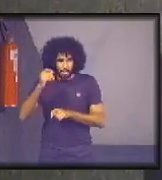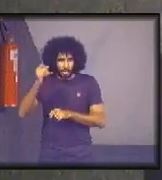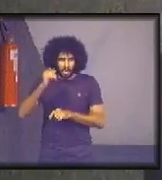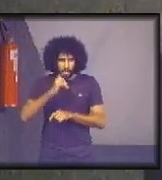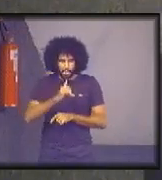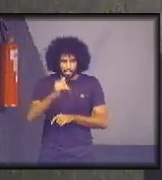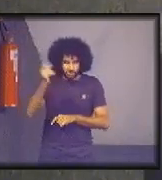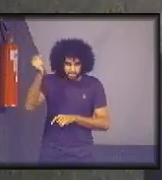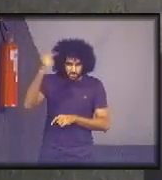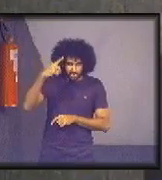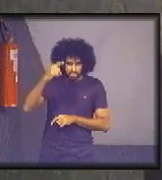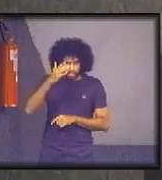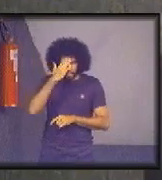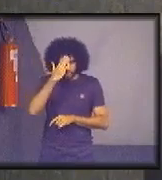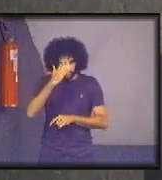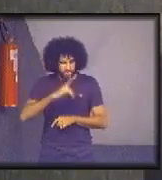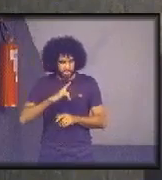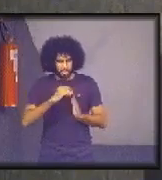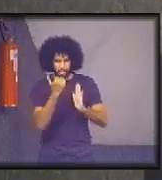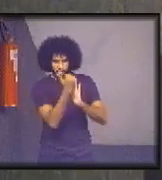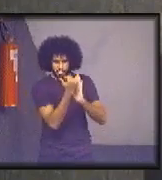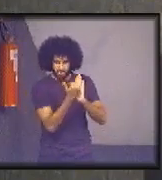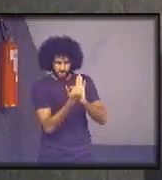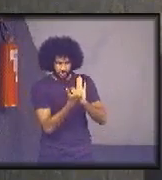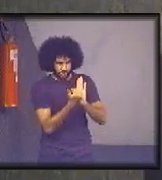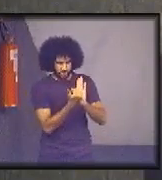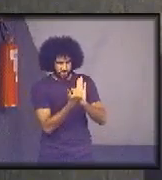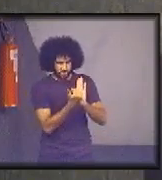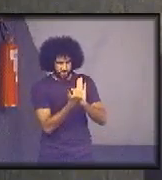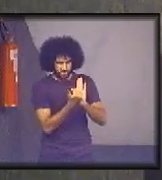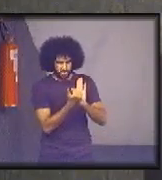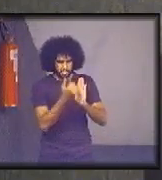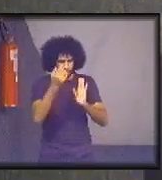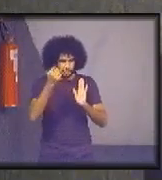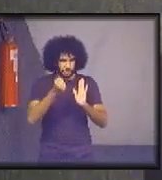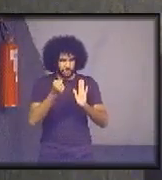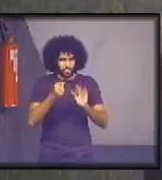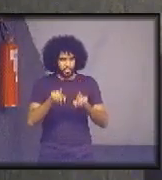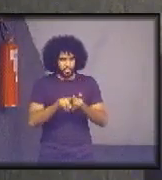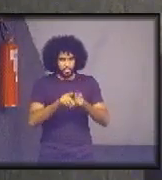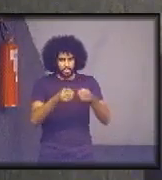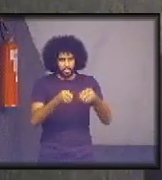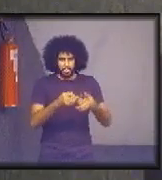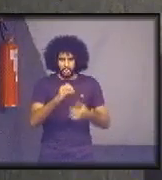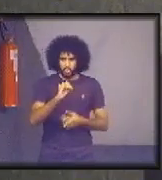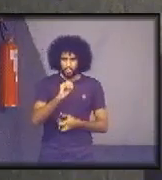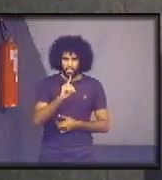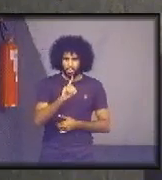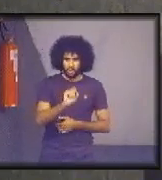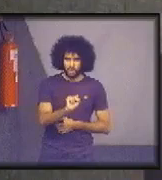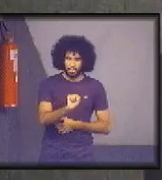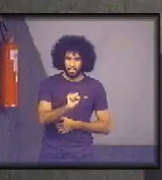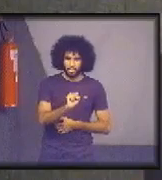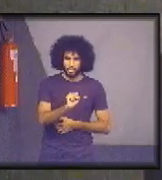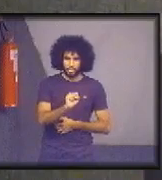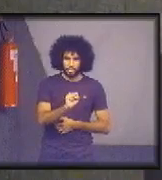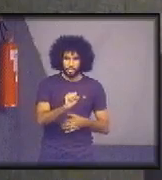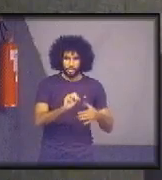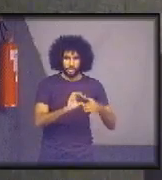de benefícios. E também, falando do ODS e vida terrestre, em relação à